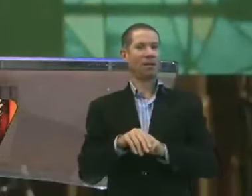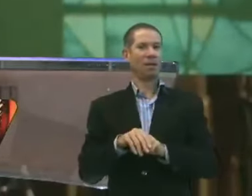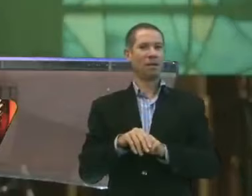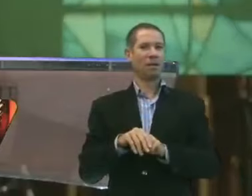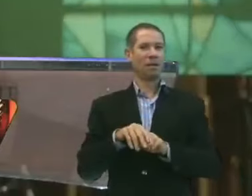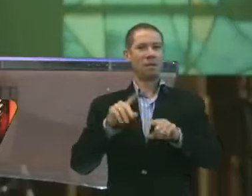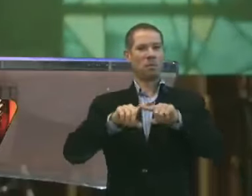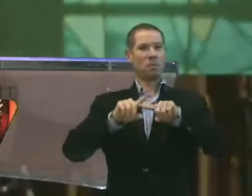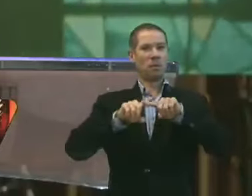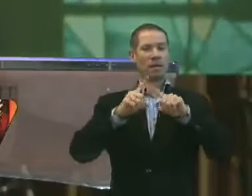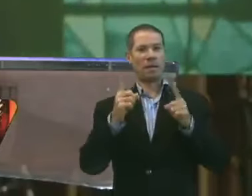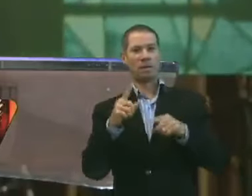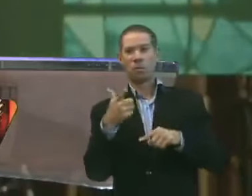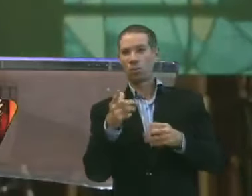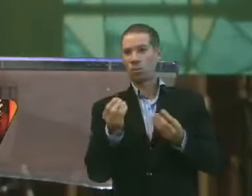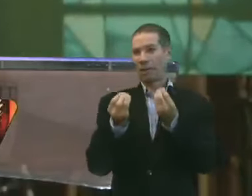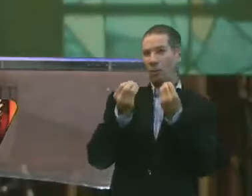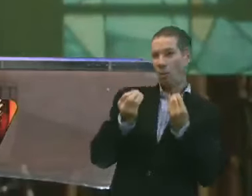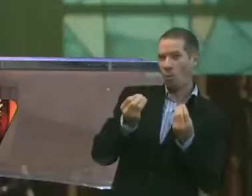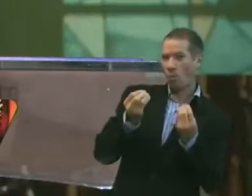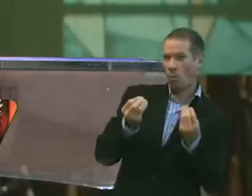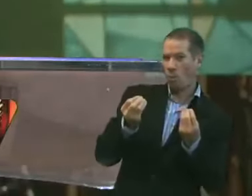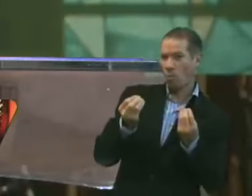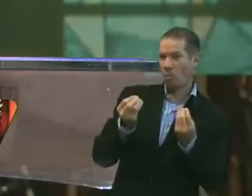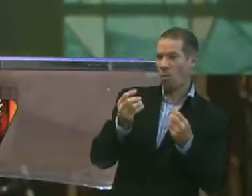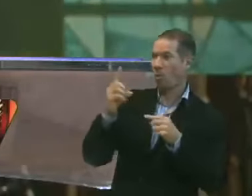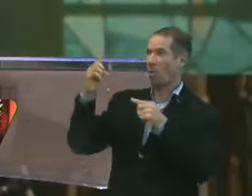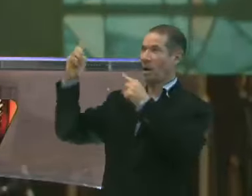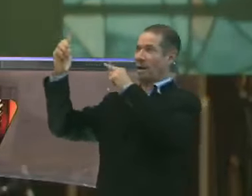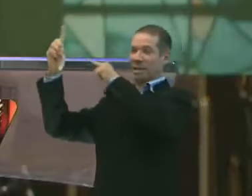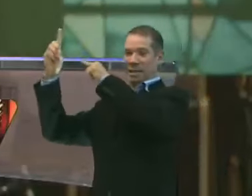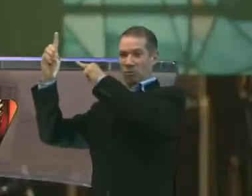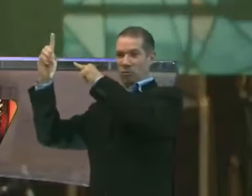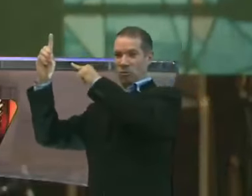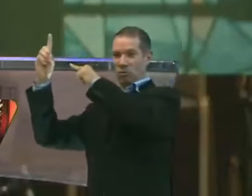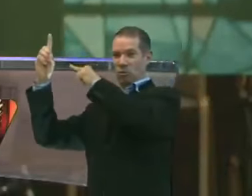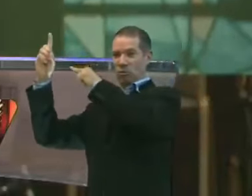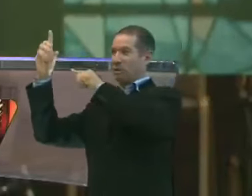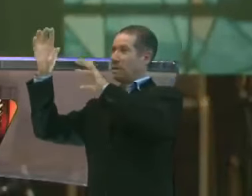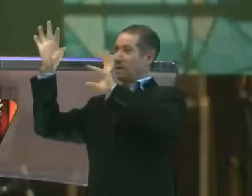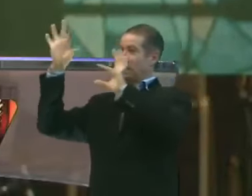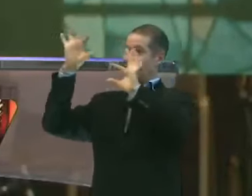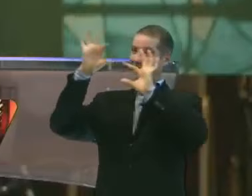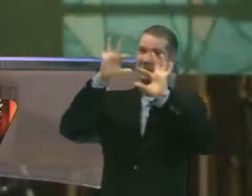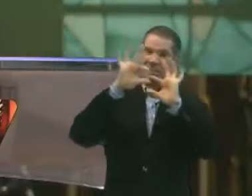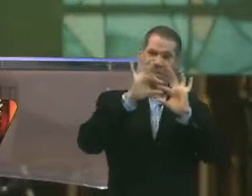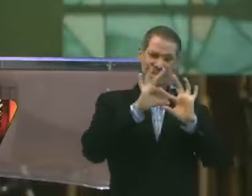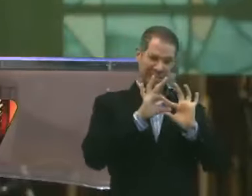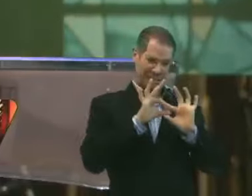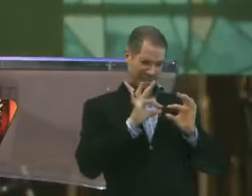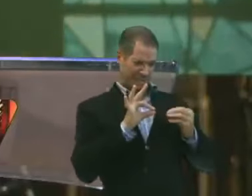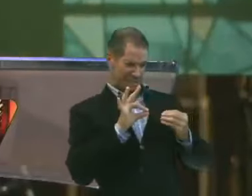Porque não tem como. Deus. Se unir com o pecado.